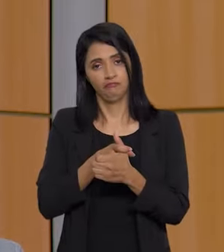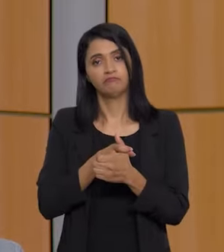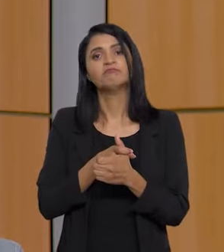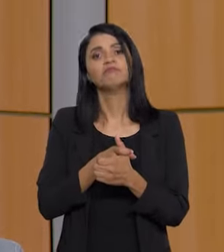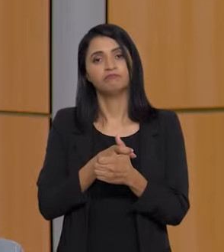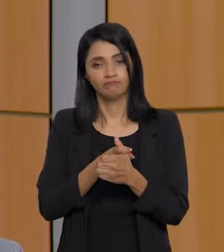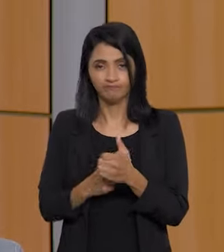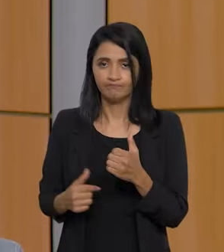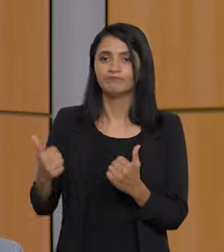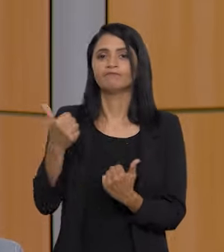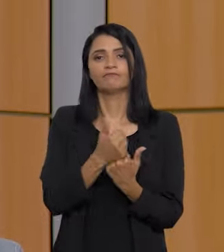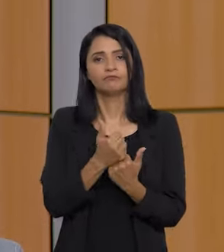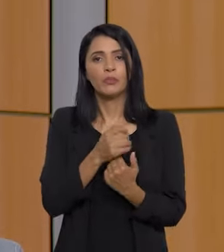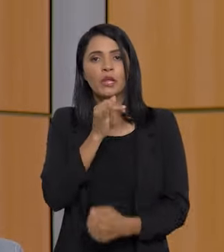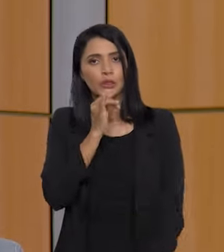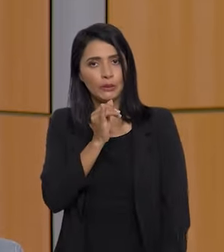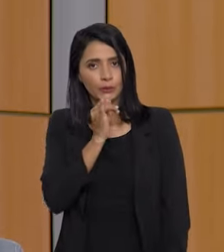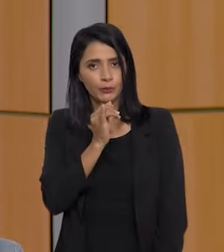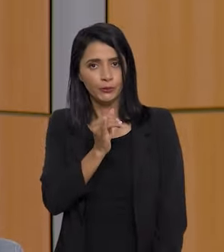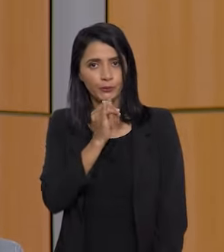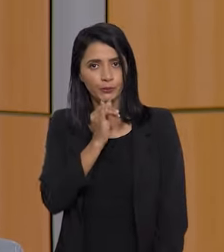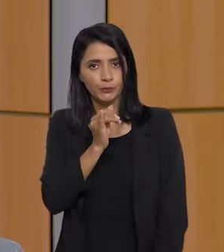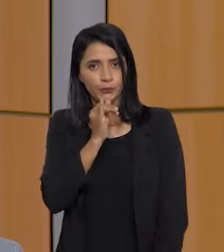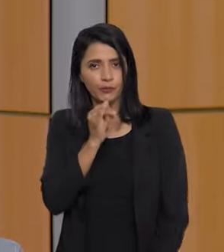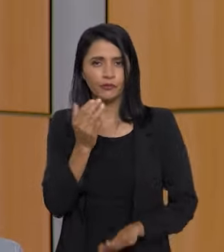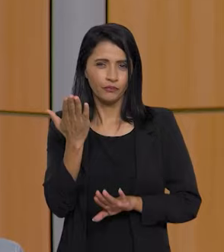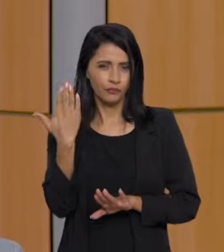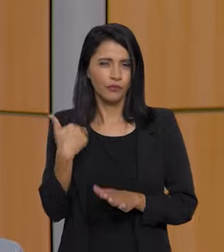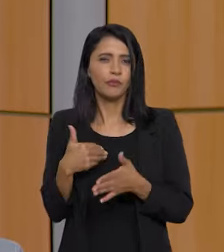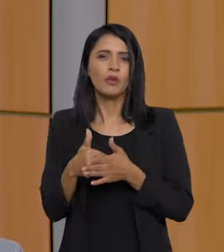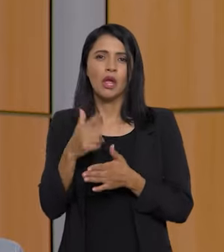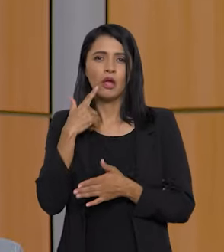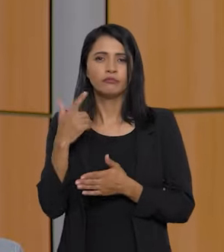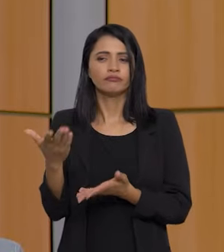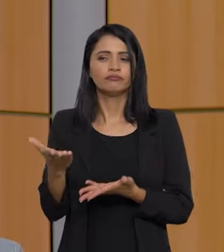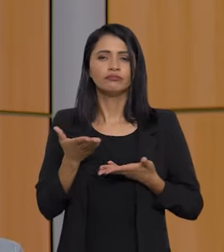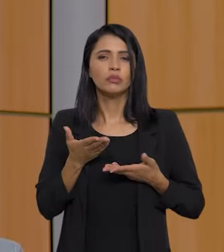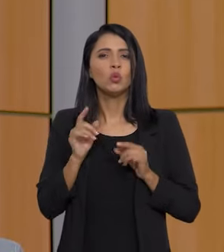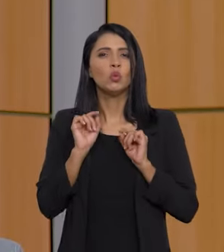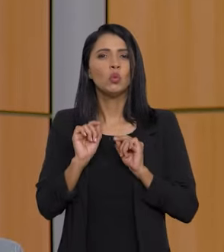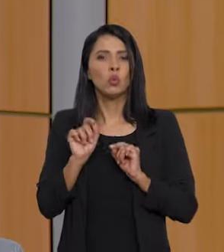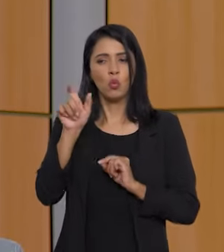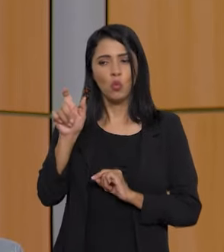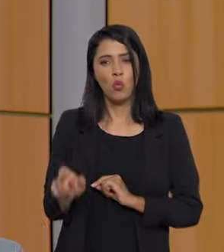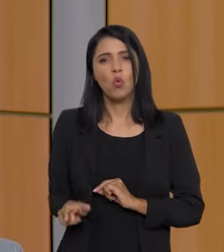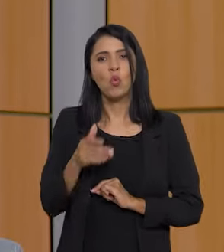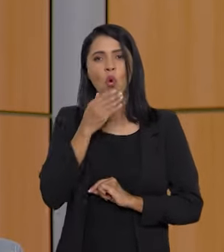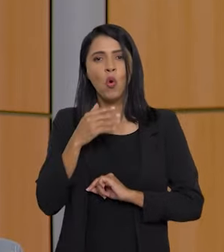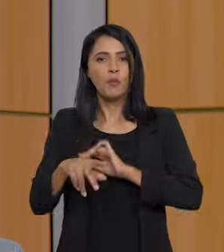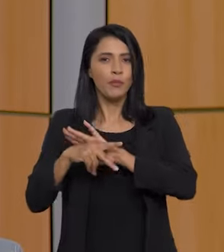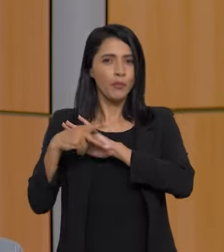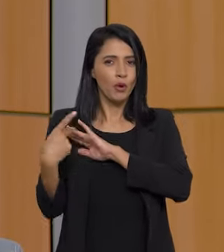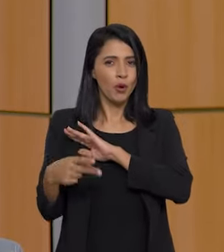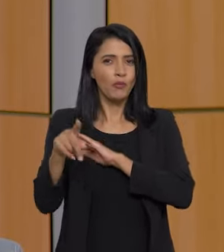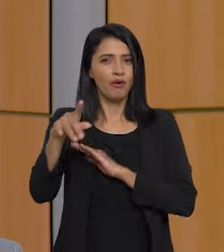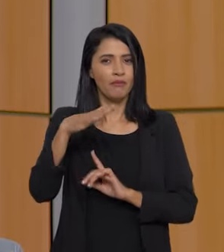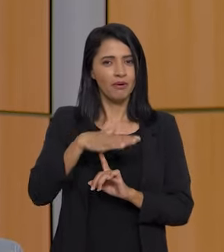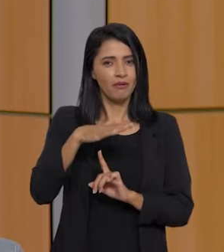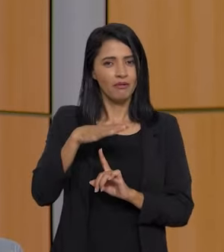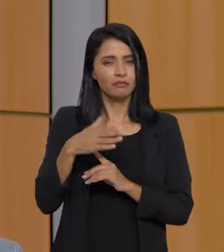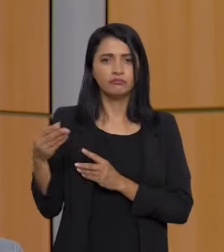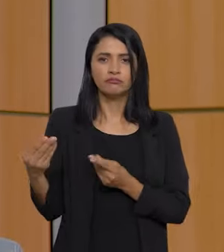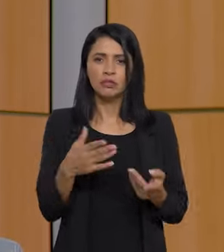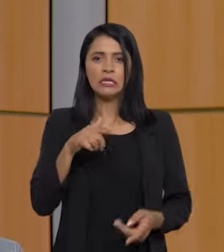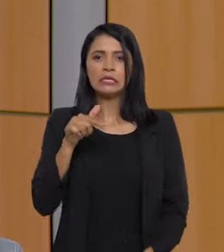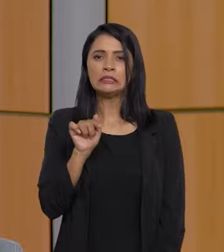que elas têm. Então, por exemplo, muito recentemente eu recebi aqui um proprietário do Paraná que está